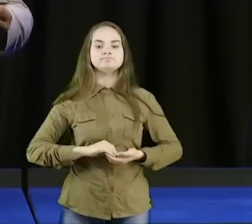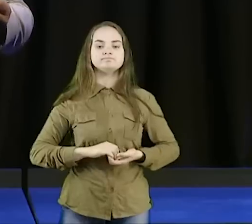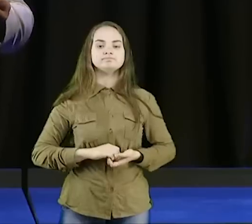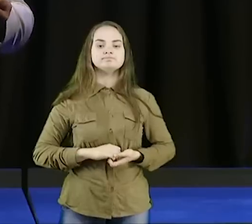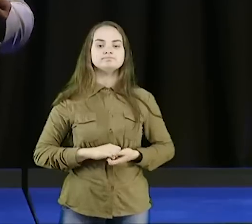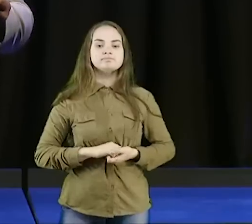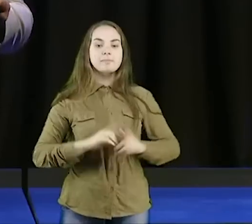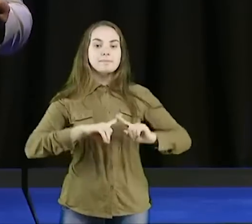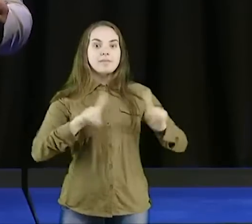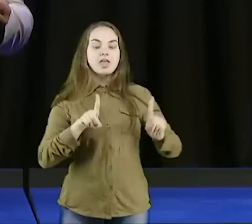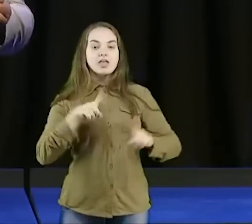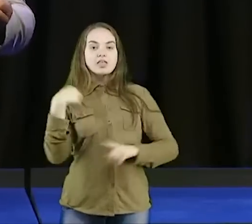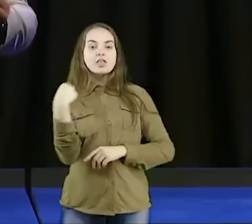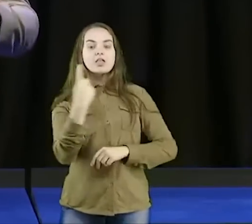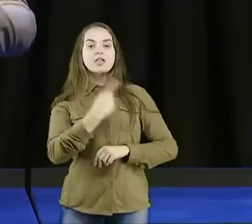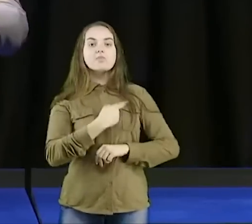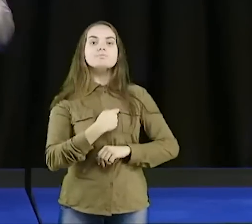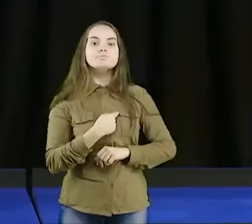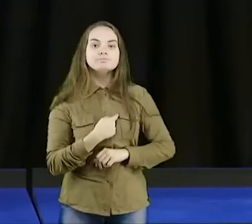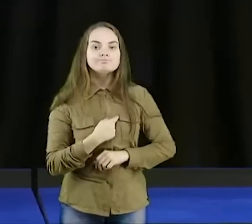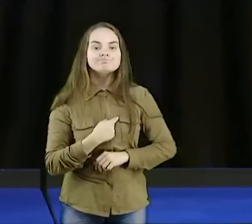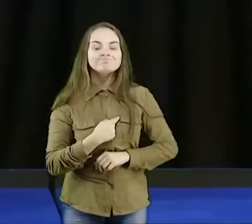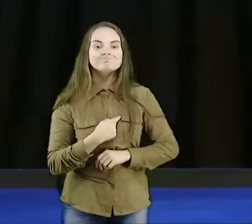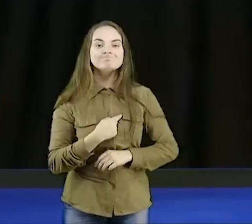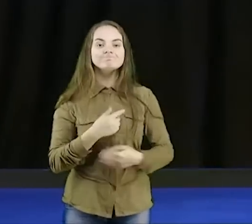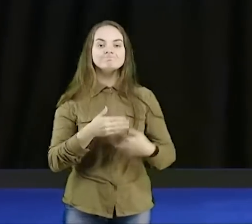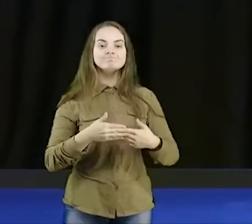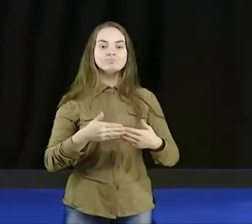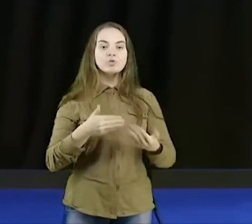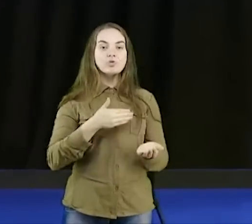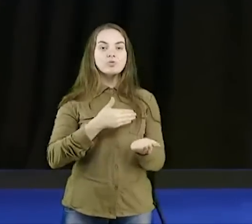só que nós, passamos a não acreditar,